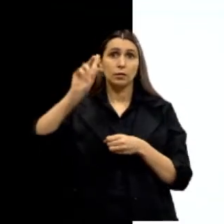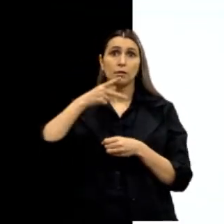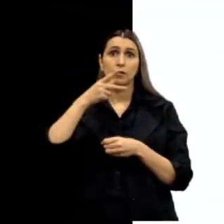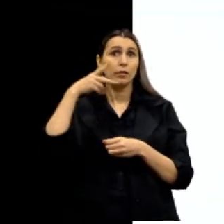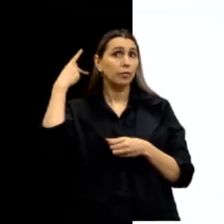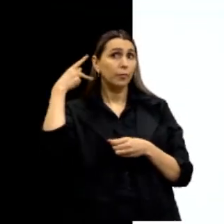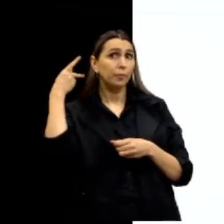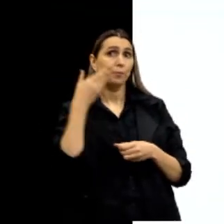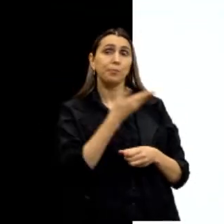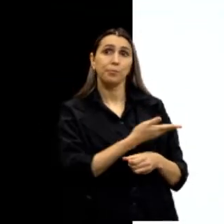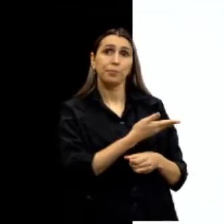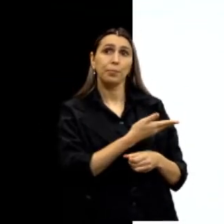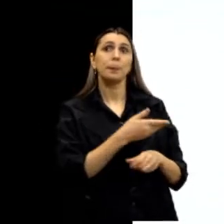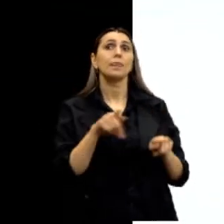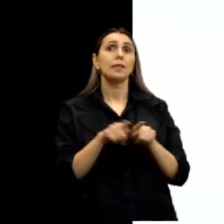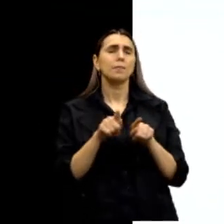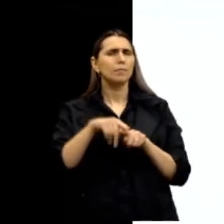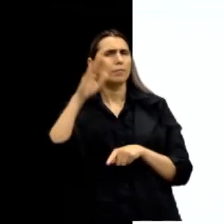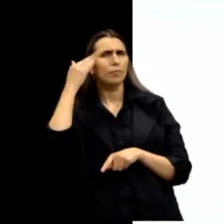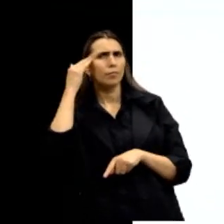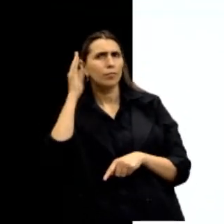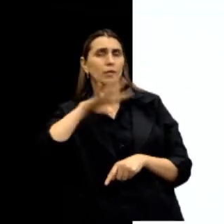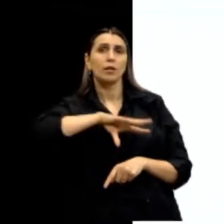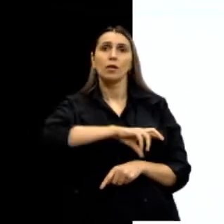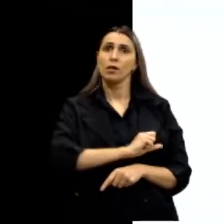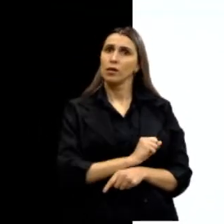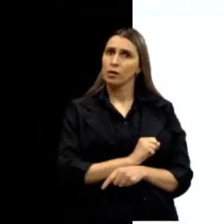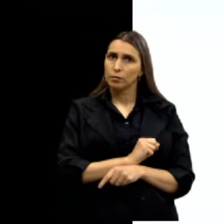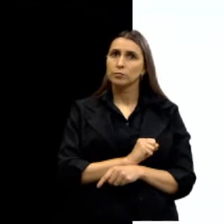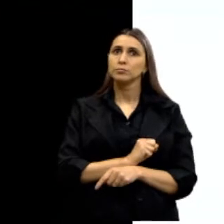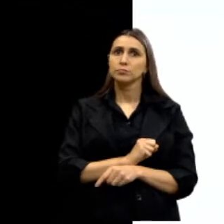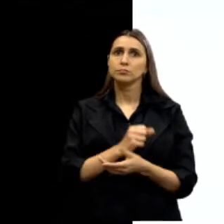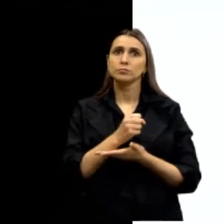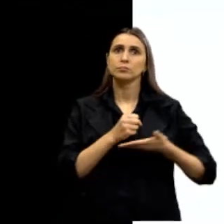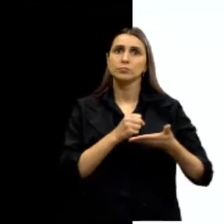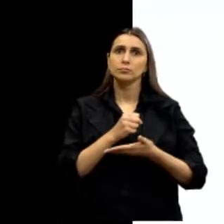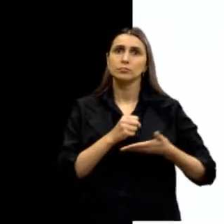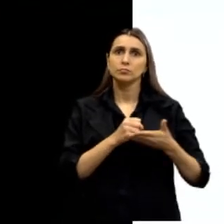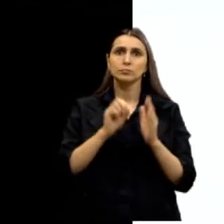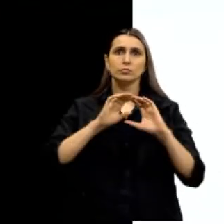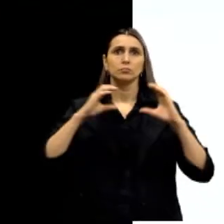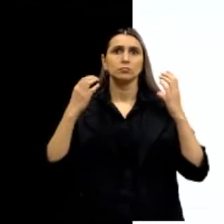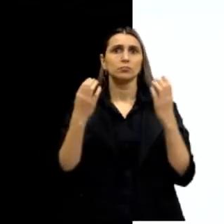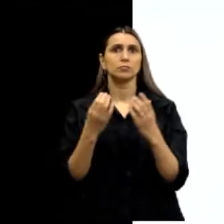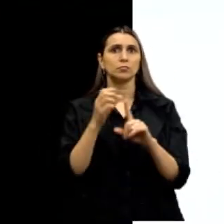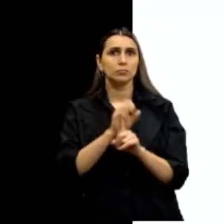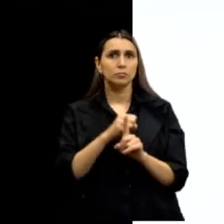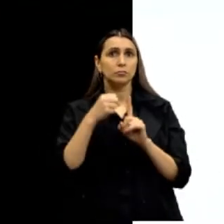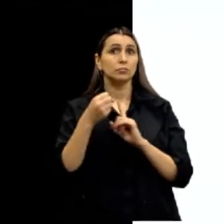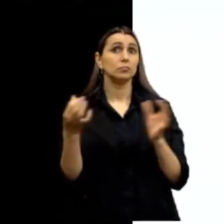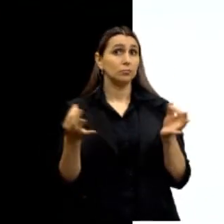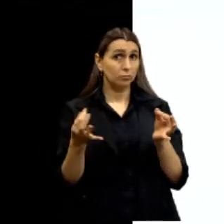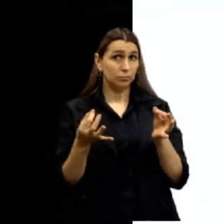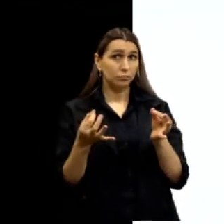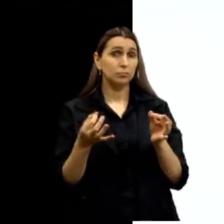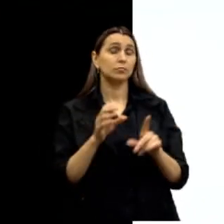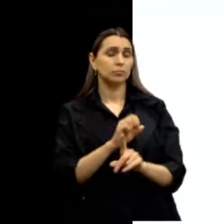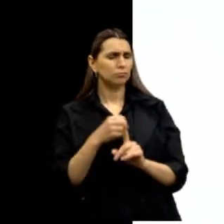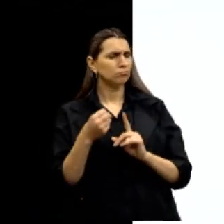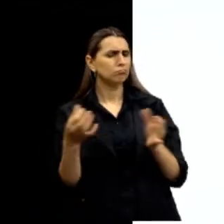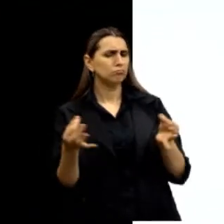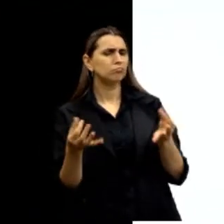sobre política, ele entende que o amor, seria o fundamento da comunidade social perfeita, que sociedade